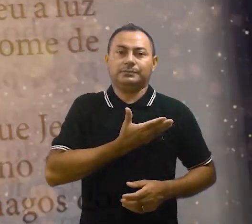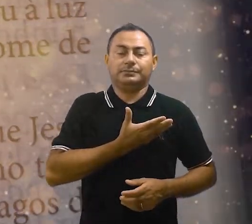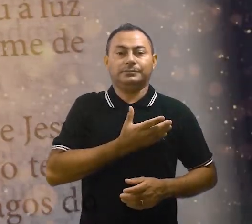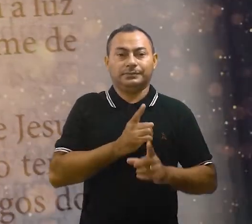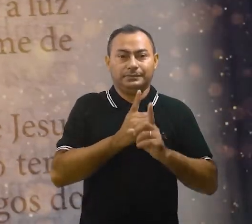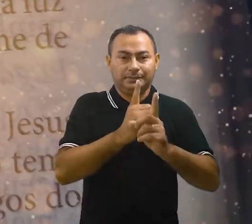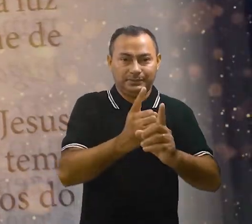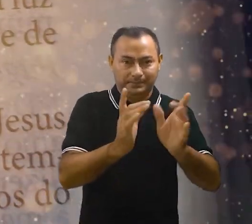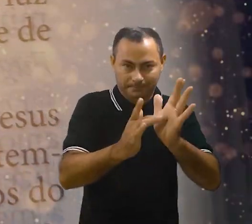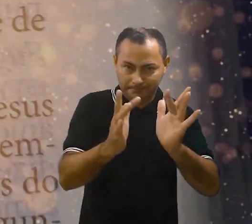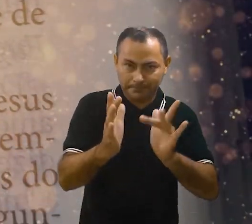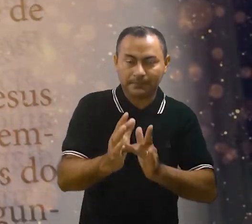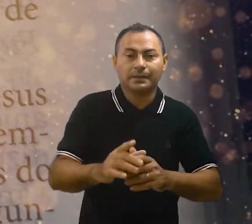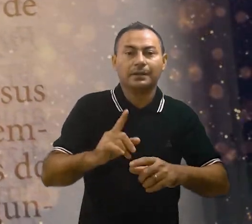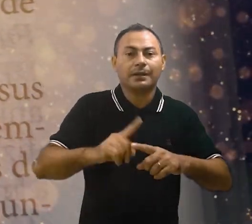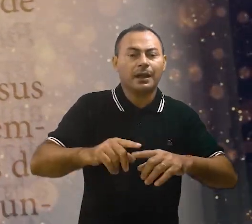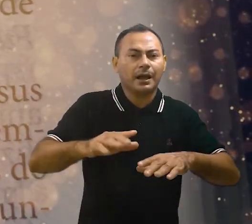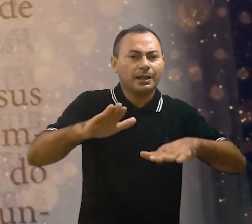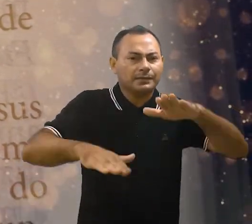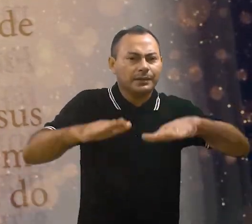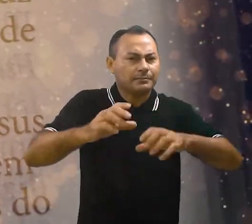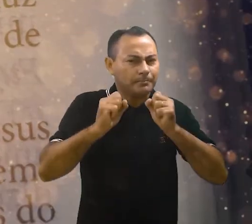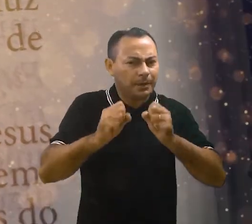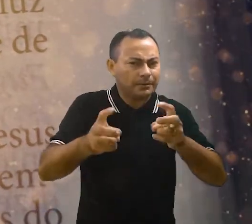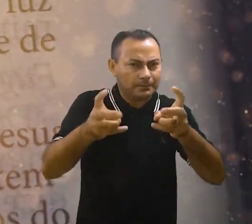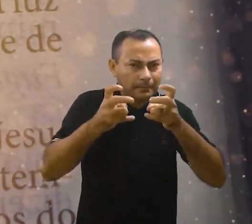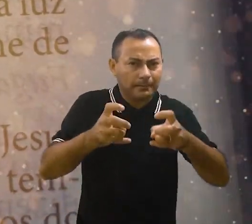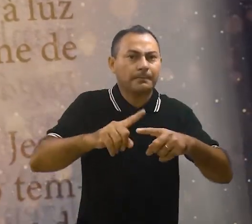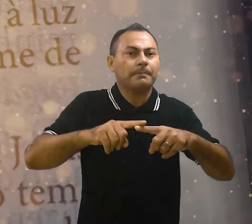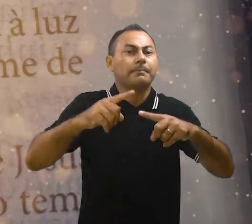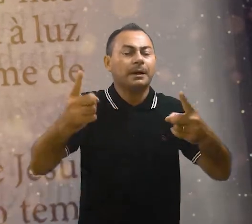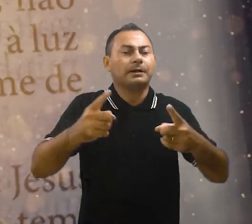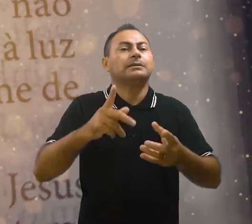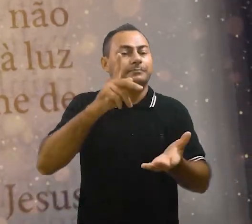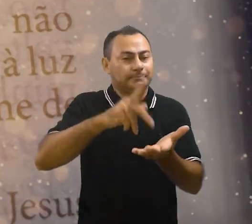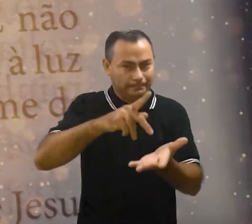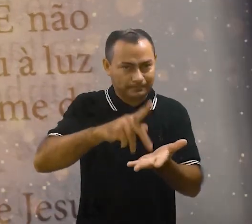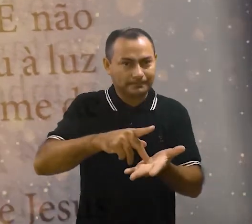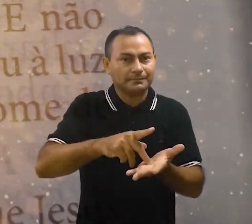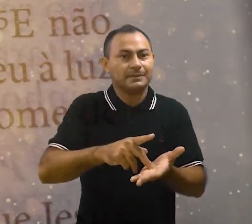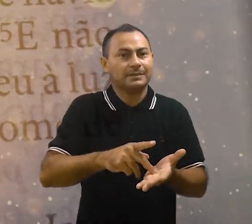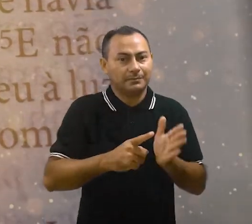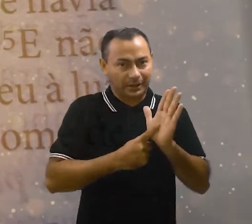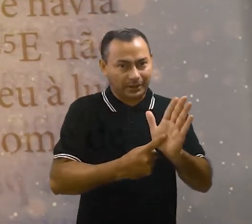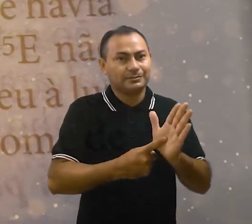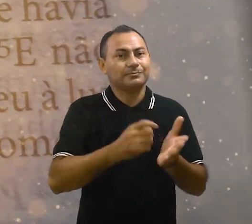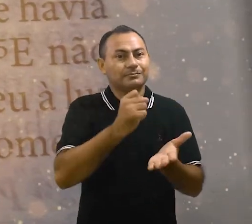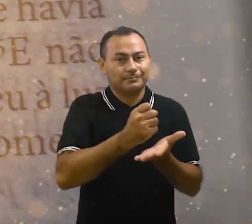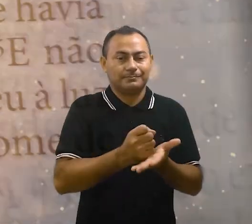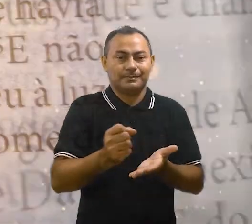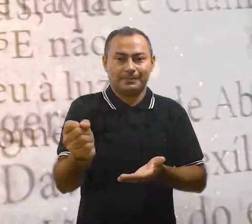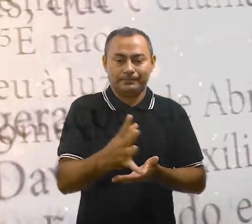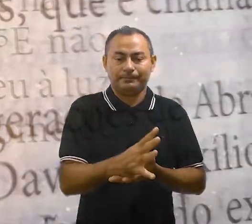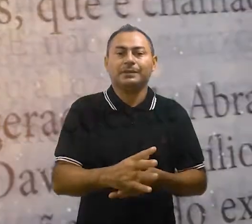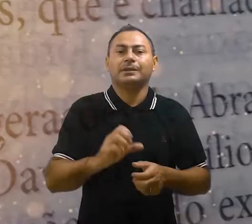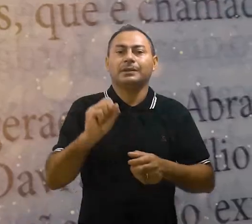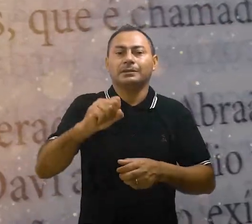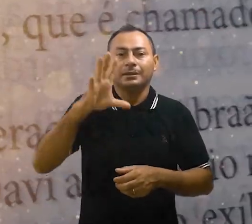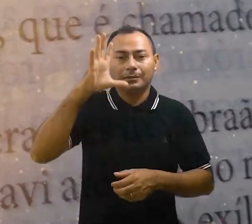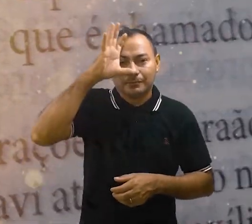de Jesus. Isso a gente pode, às vezes, não perceber, mas é real. E, assim,